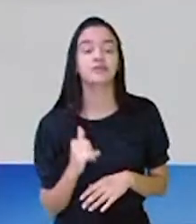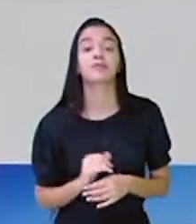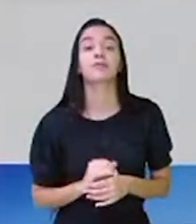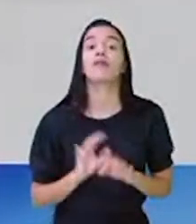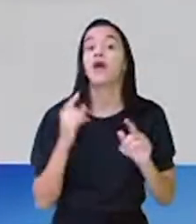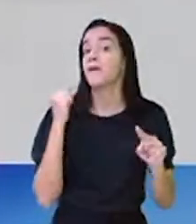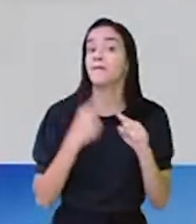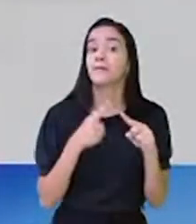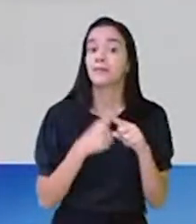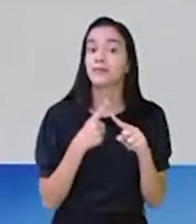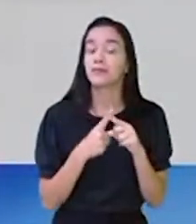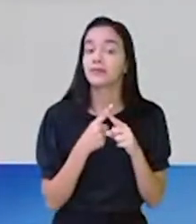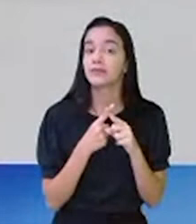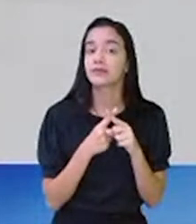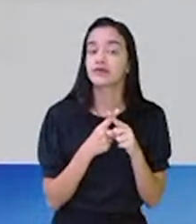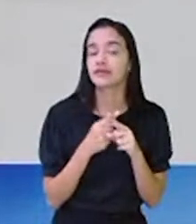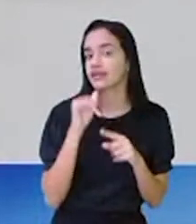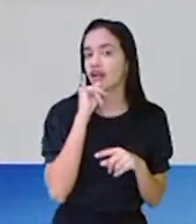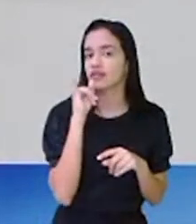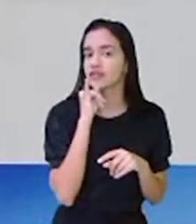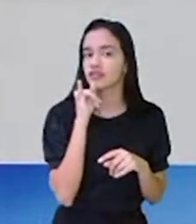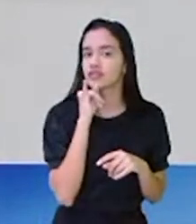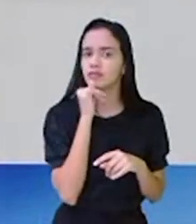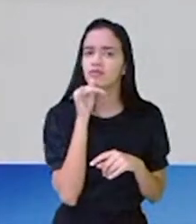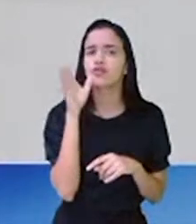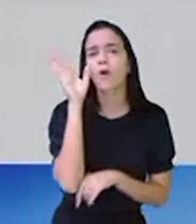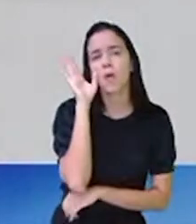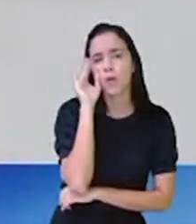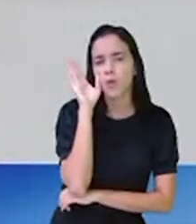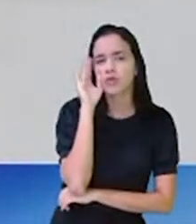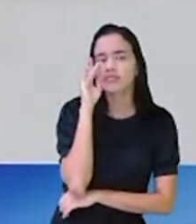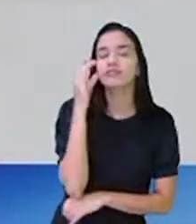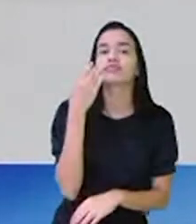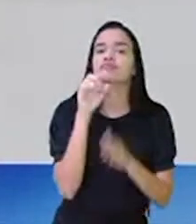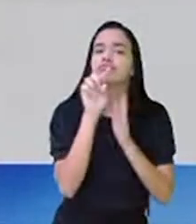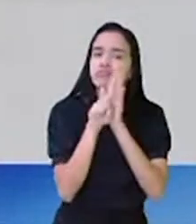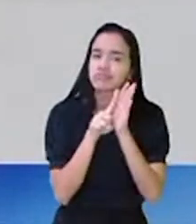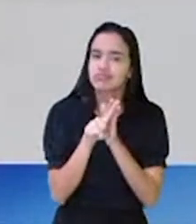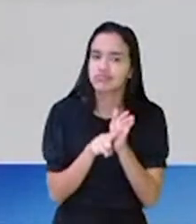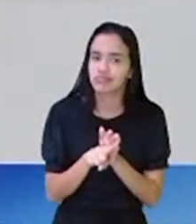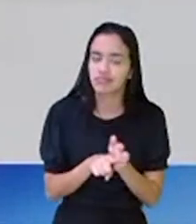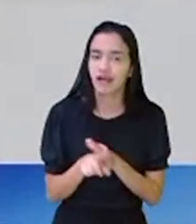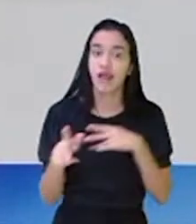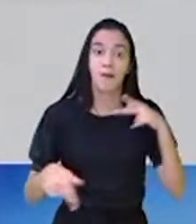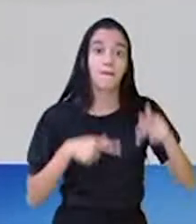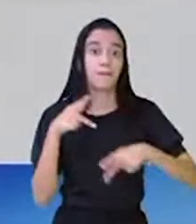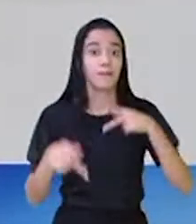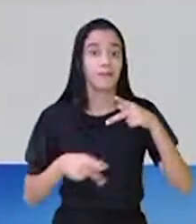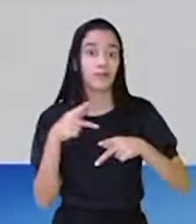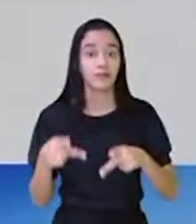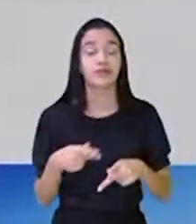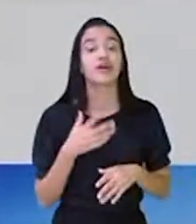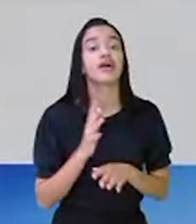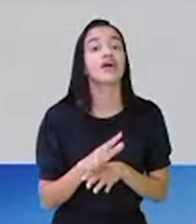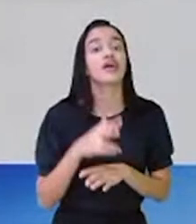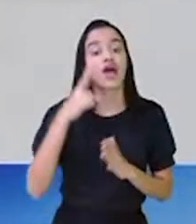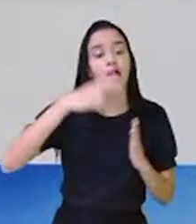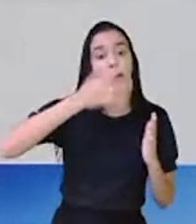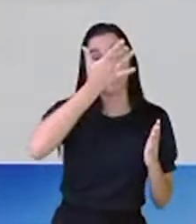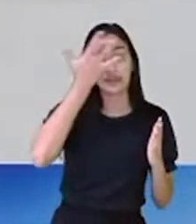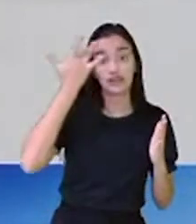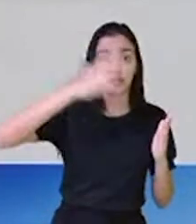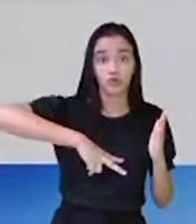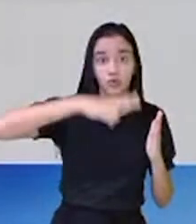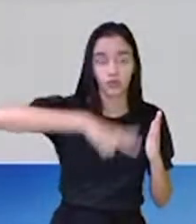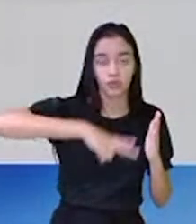delas. Porque aí ele traz uma curiosidade científica para o público, para o leitor. Você sabia